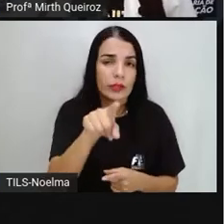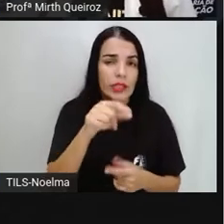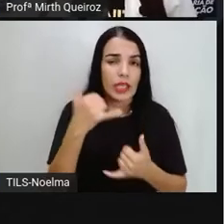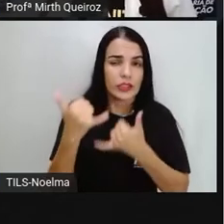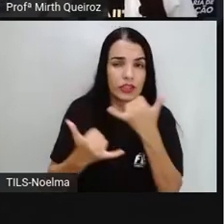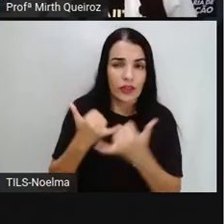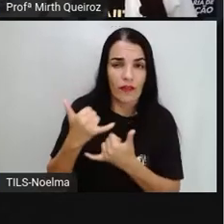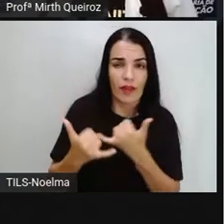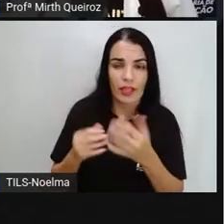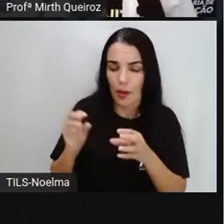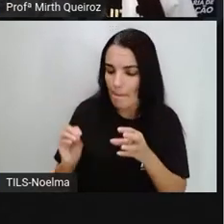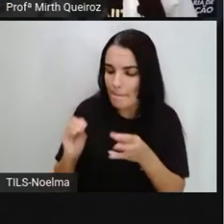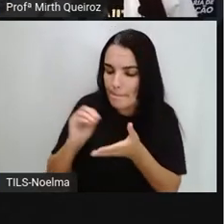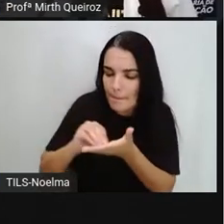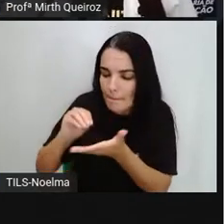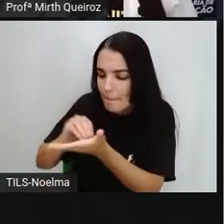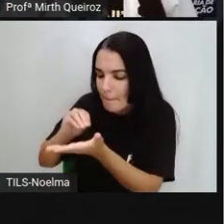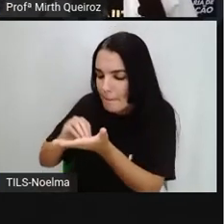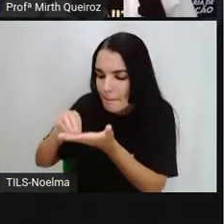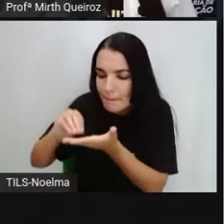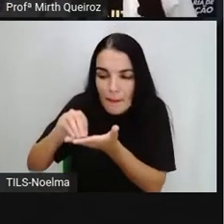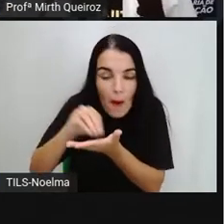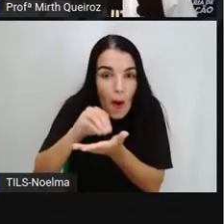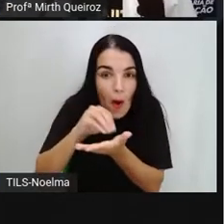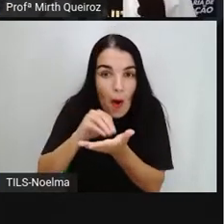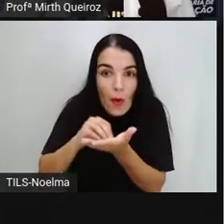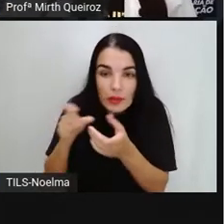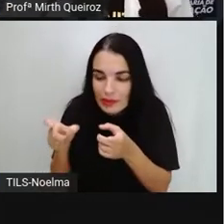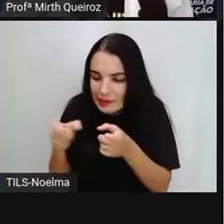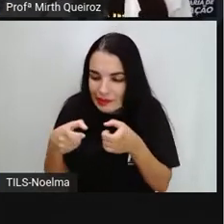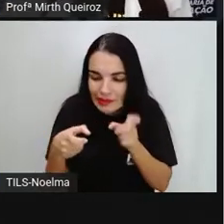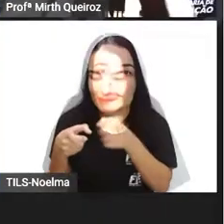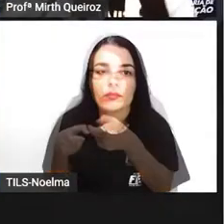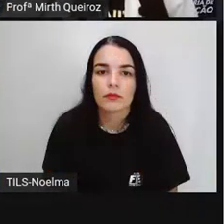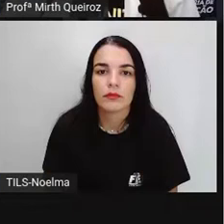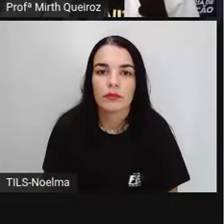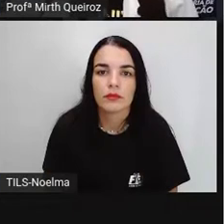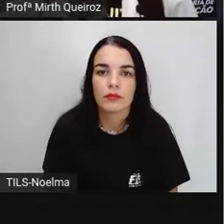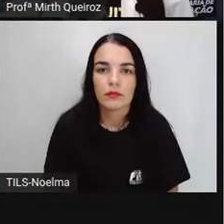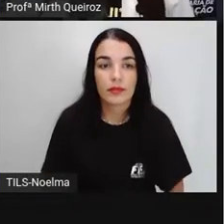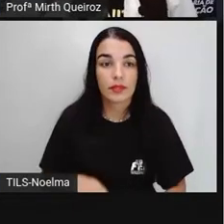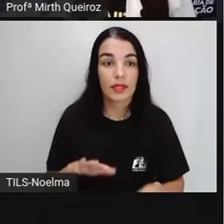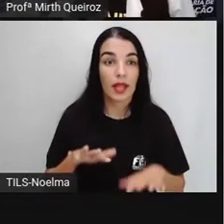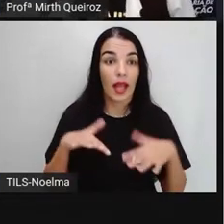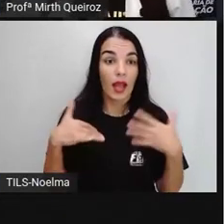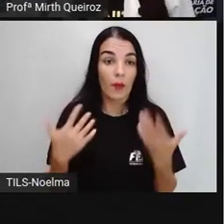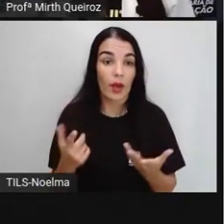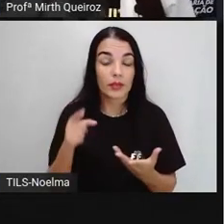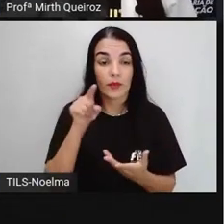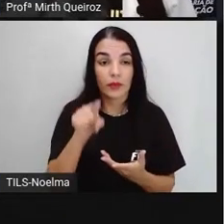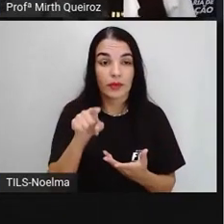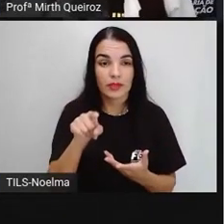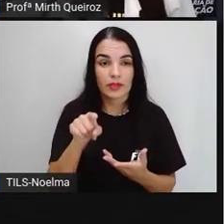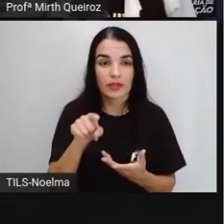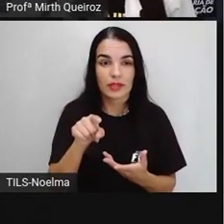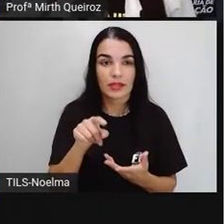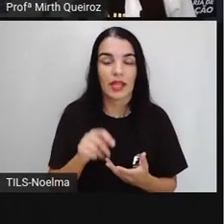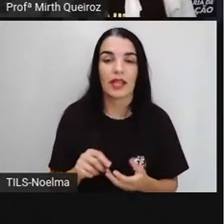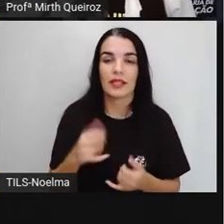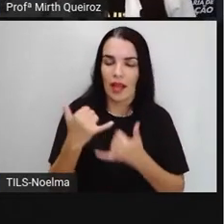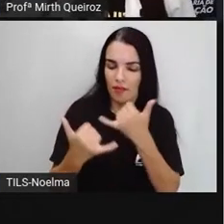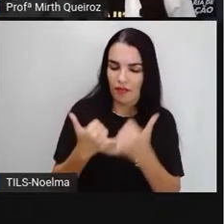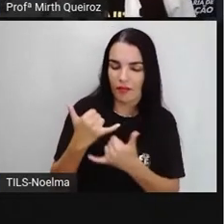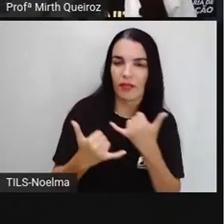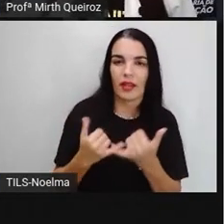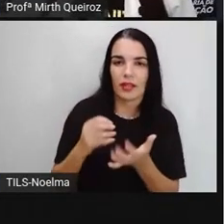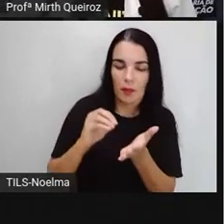divertem montando